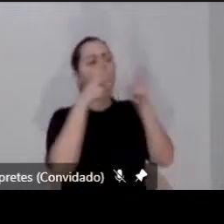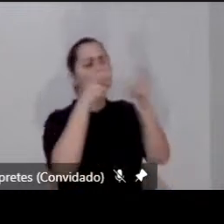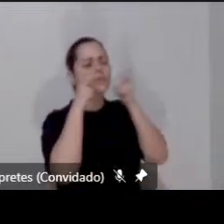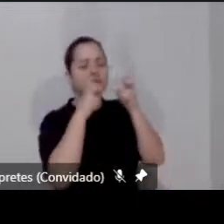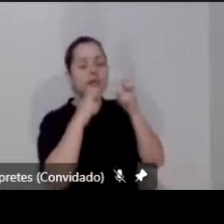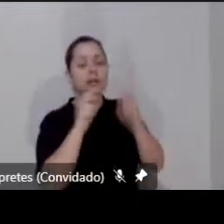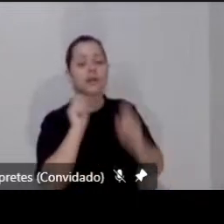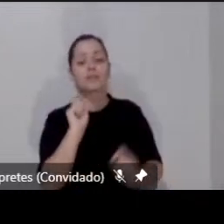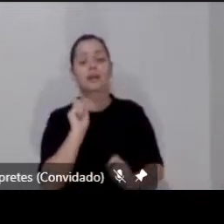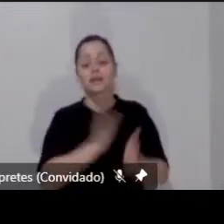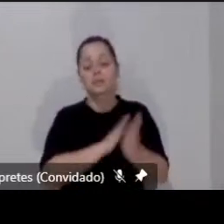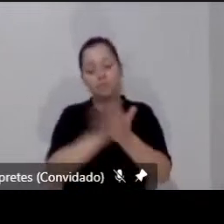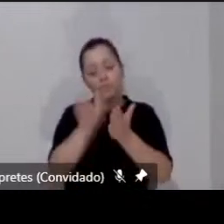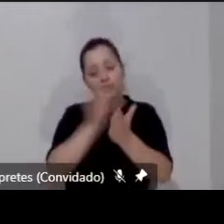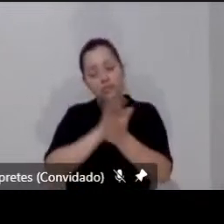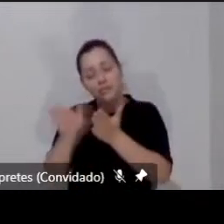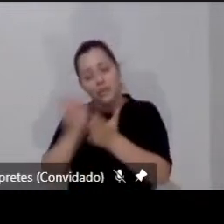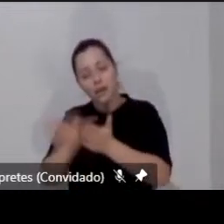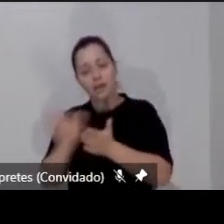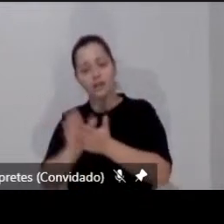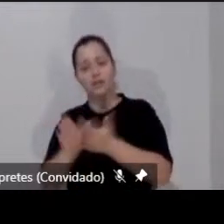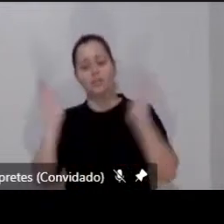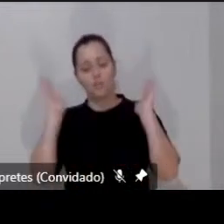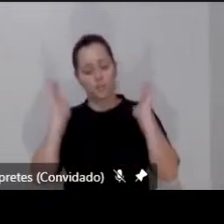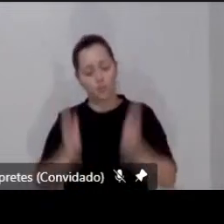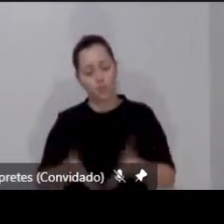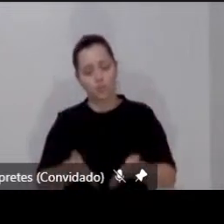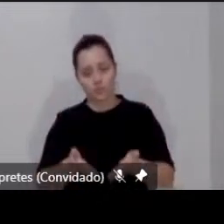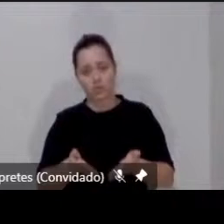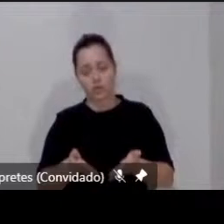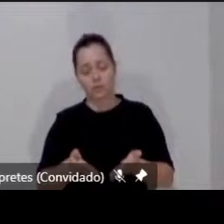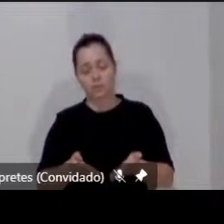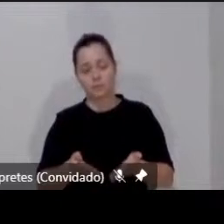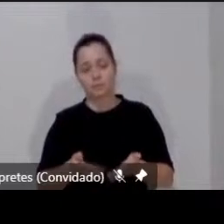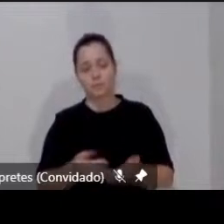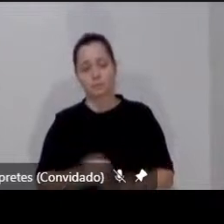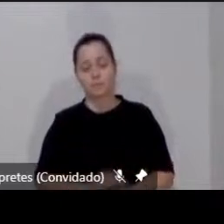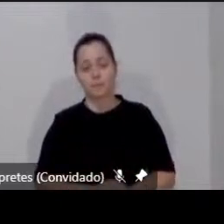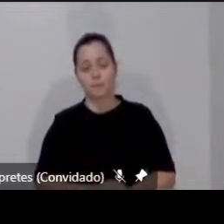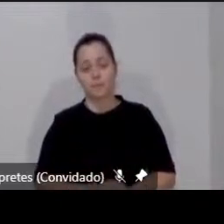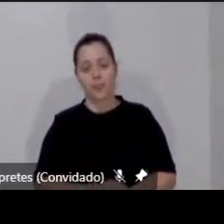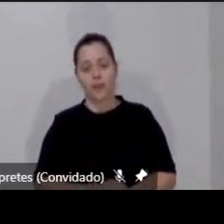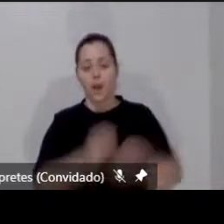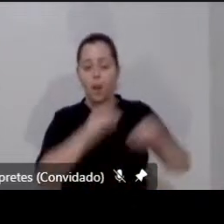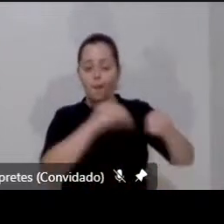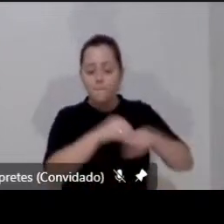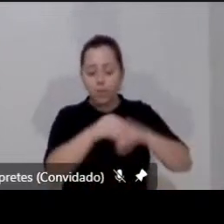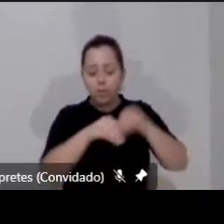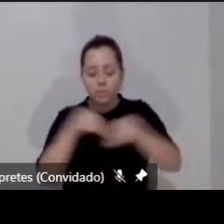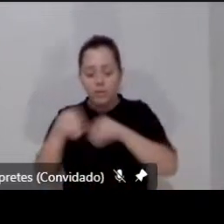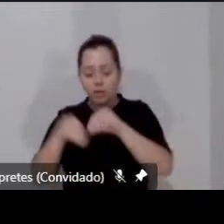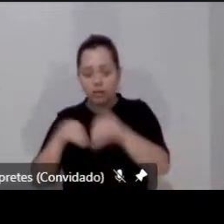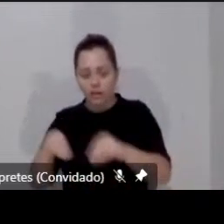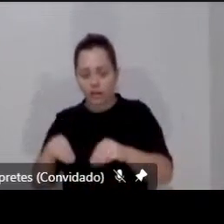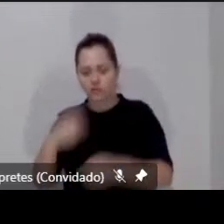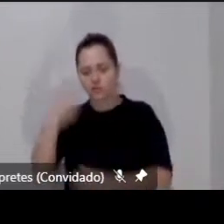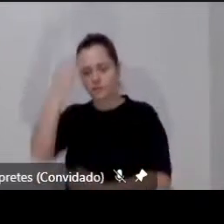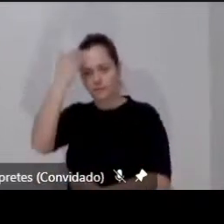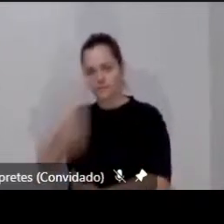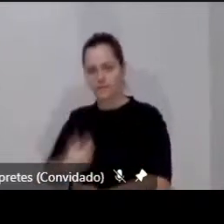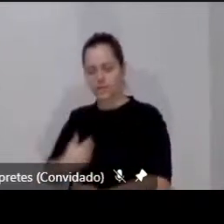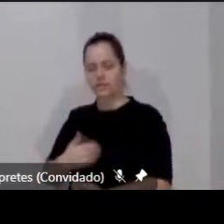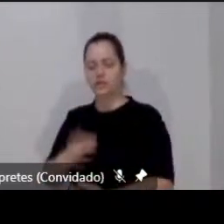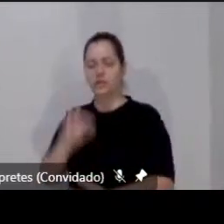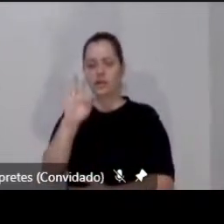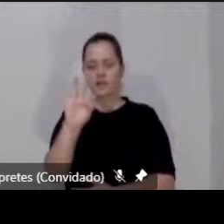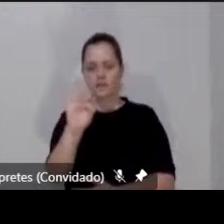saímos do espectro da mobilidade quase que física, do quanto